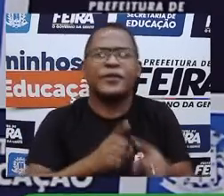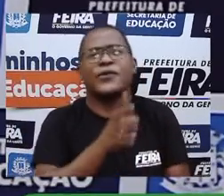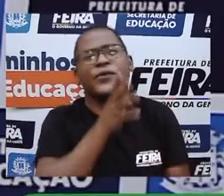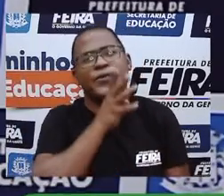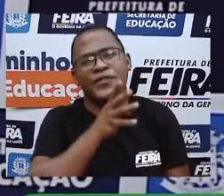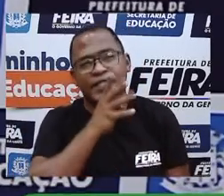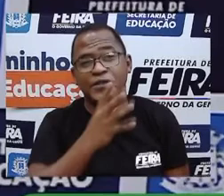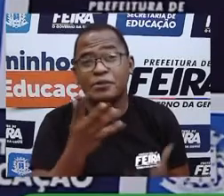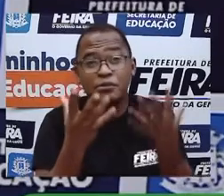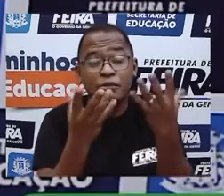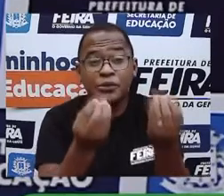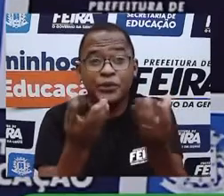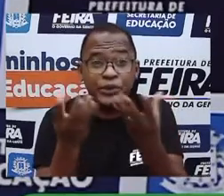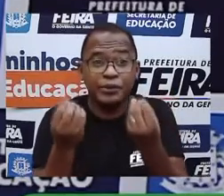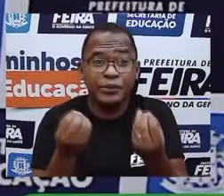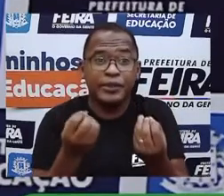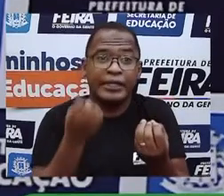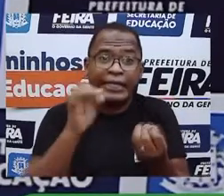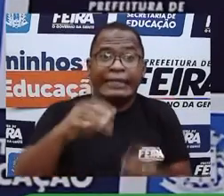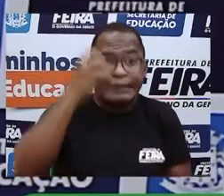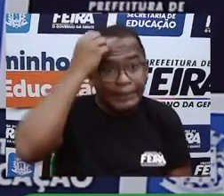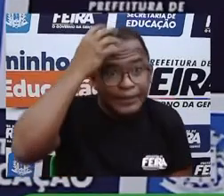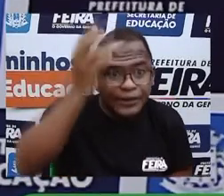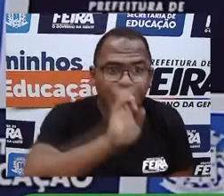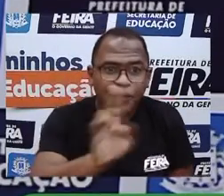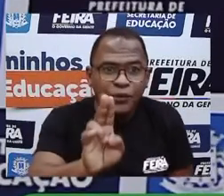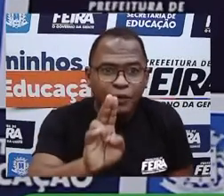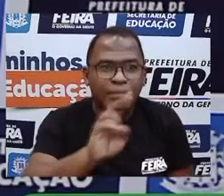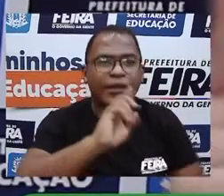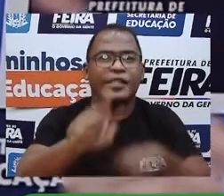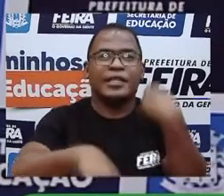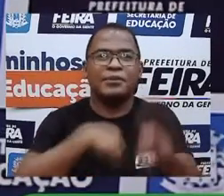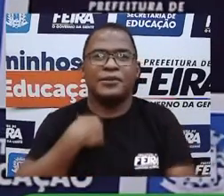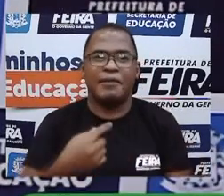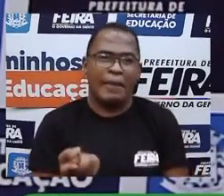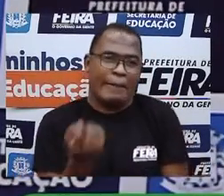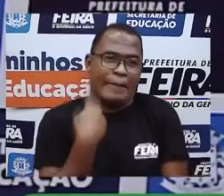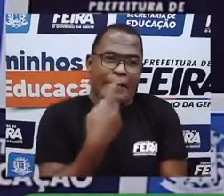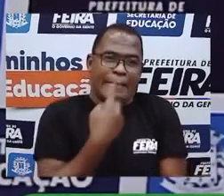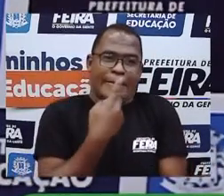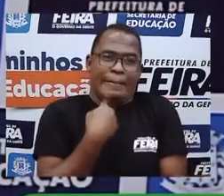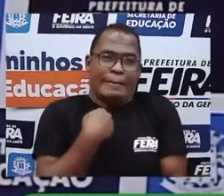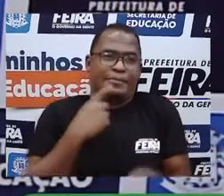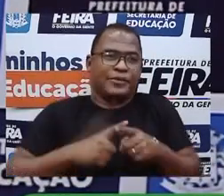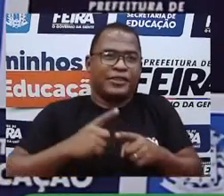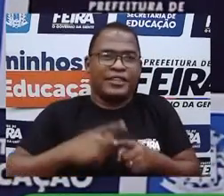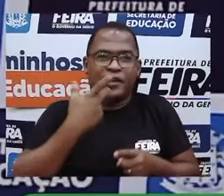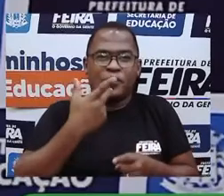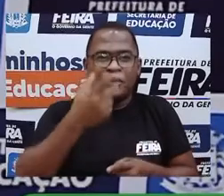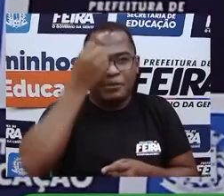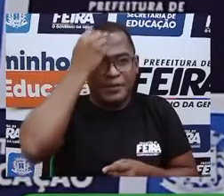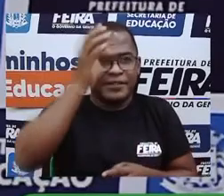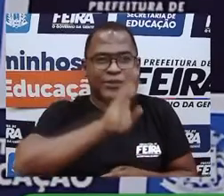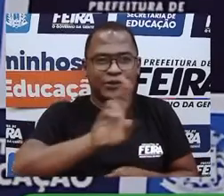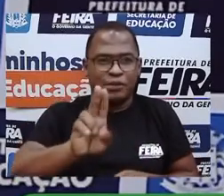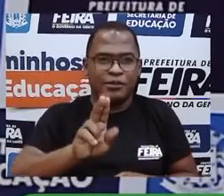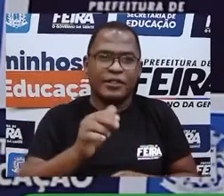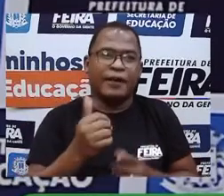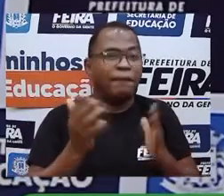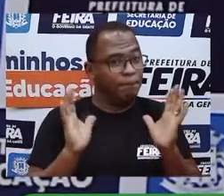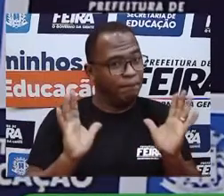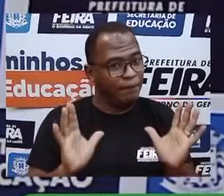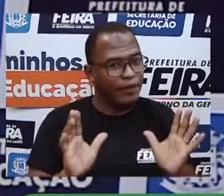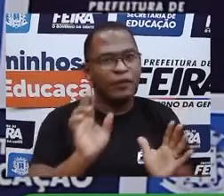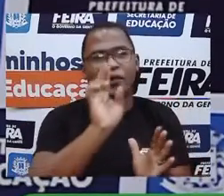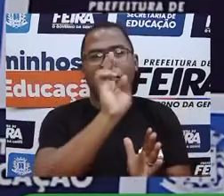minha turma, que briga com o colega, se falar comigo mais que o outro. Então, não